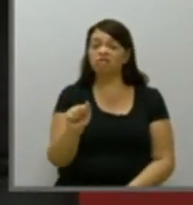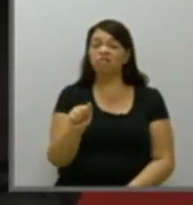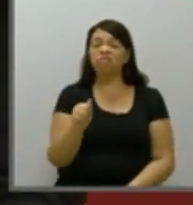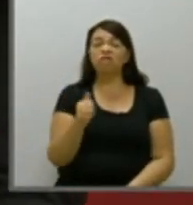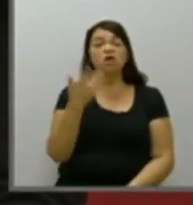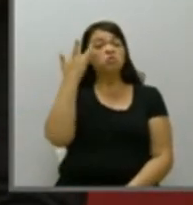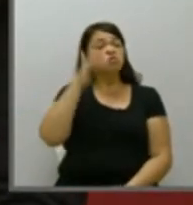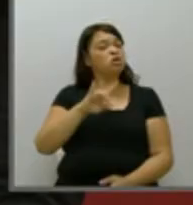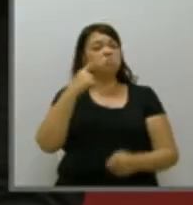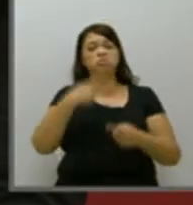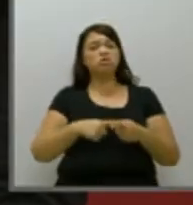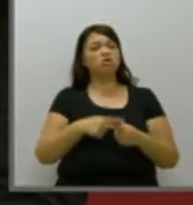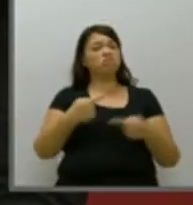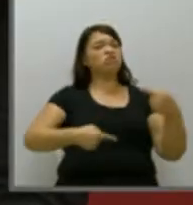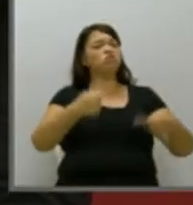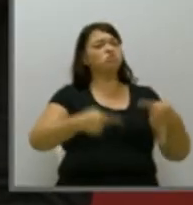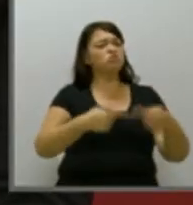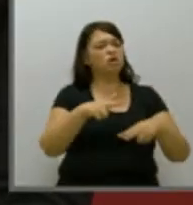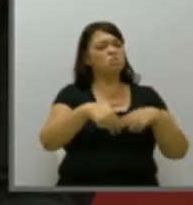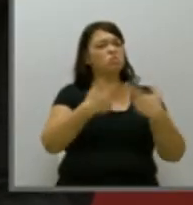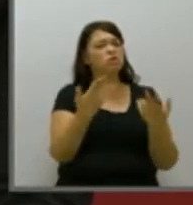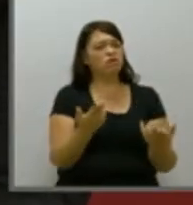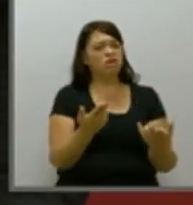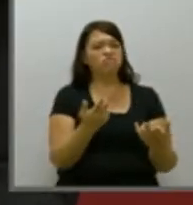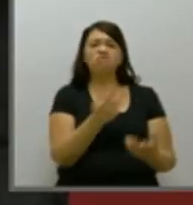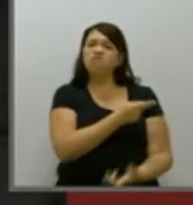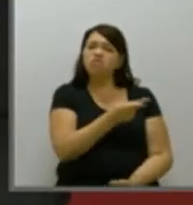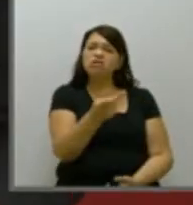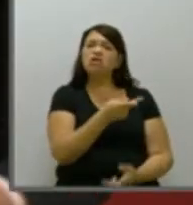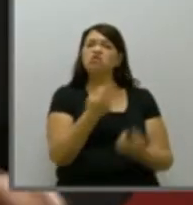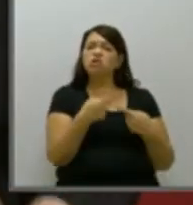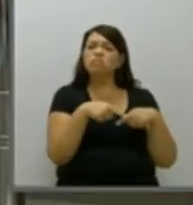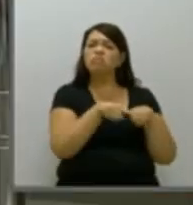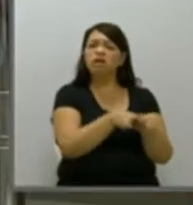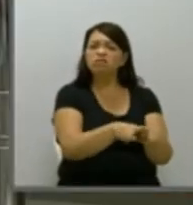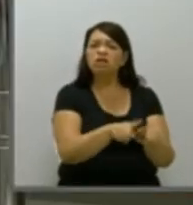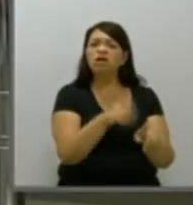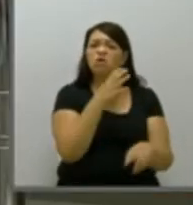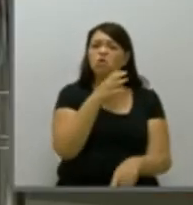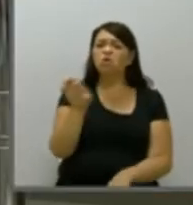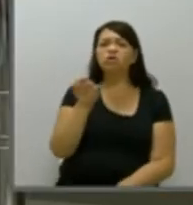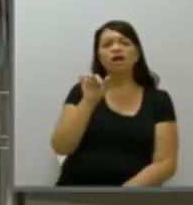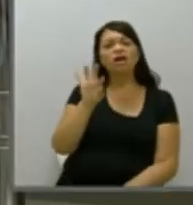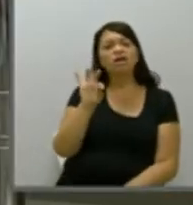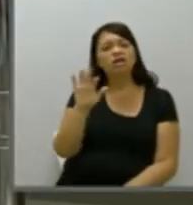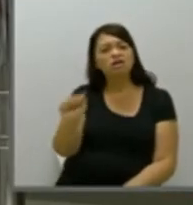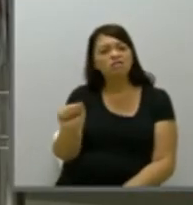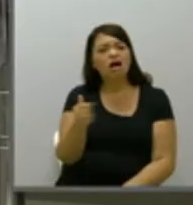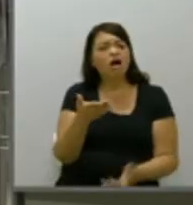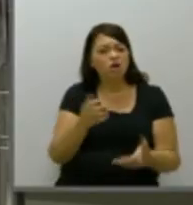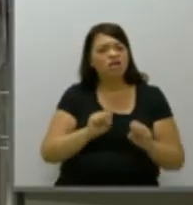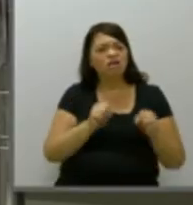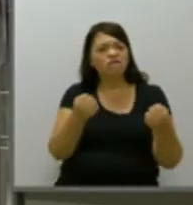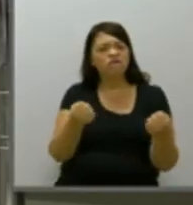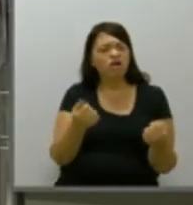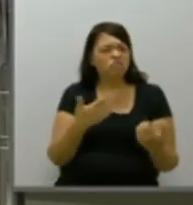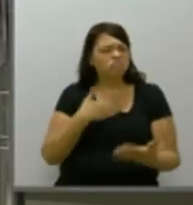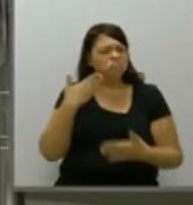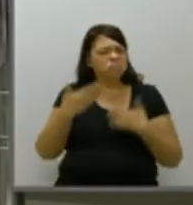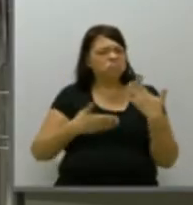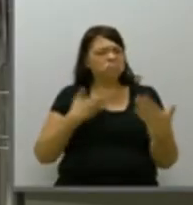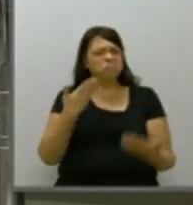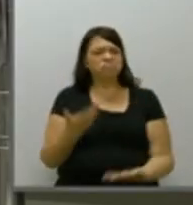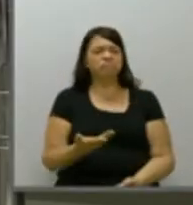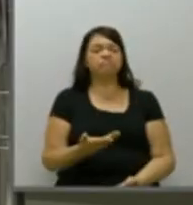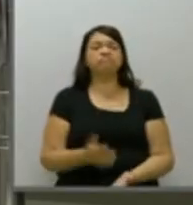vocês estão discutindo e brigando tanto, afinal, vocês foram parceiros nesse momento. Candidata, agora a senhora tem 30 segundos para fazer a pergunta, a senhora